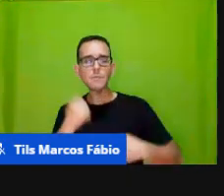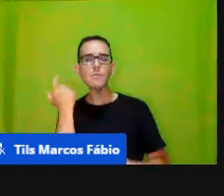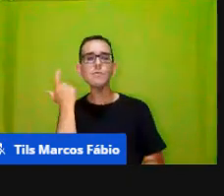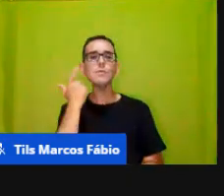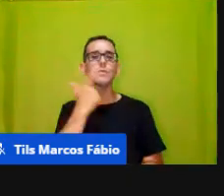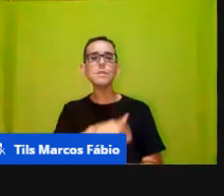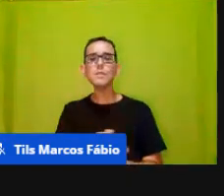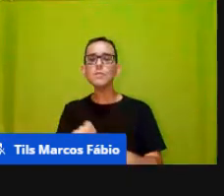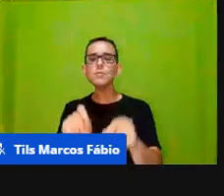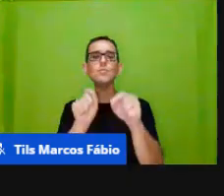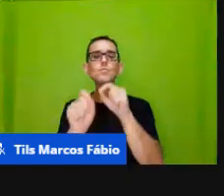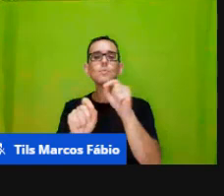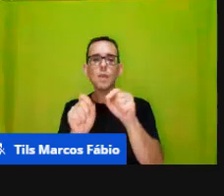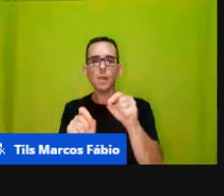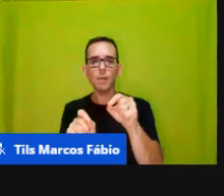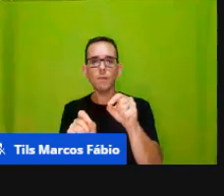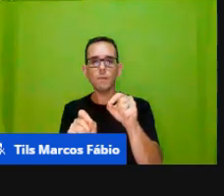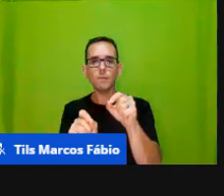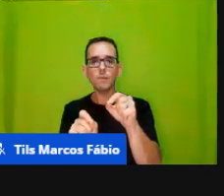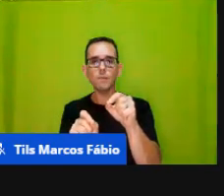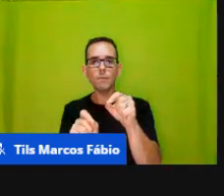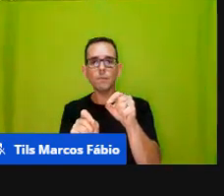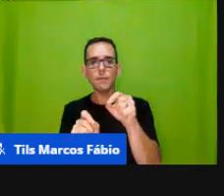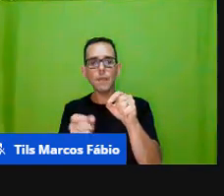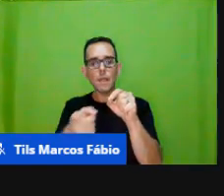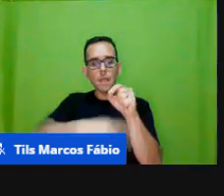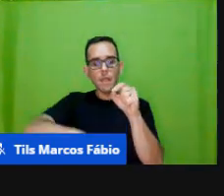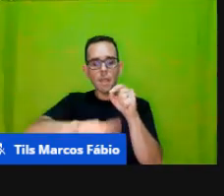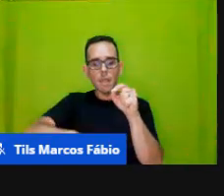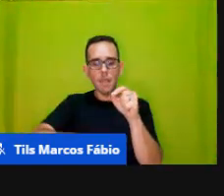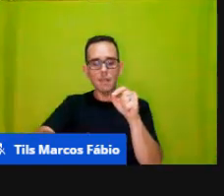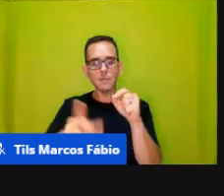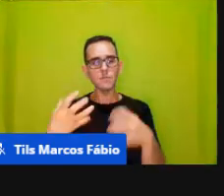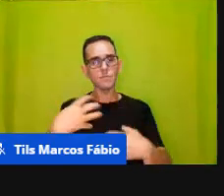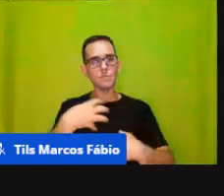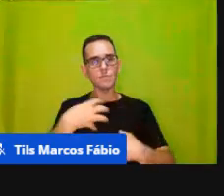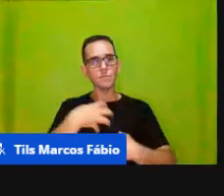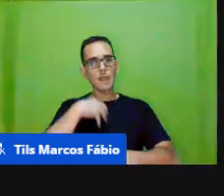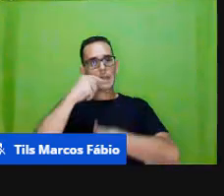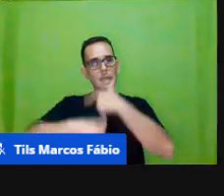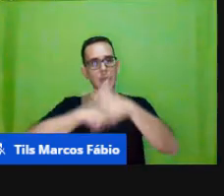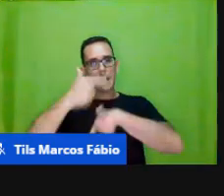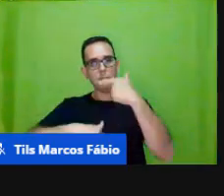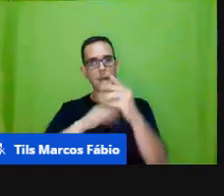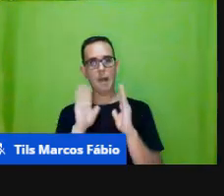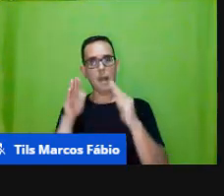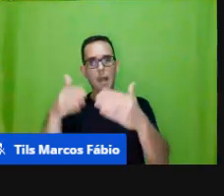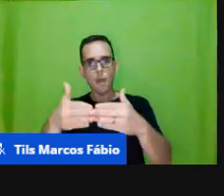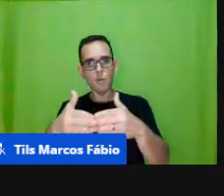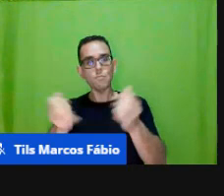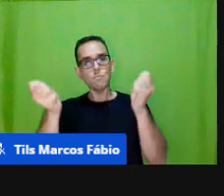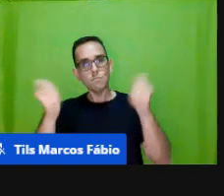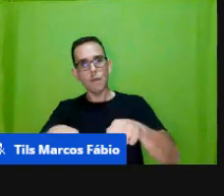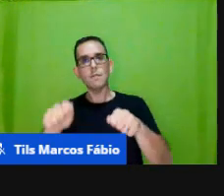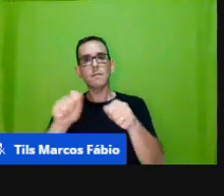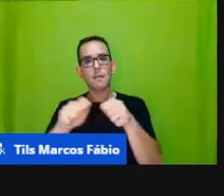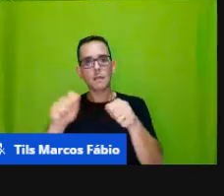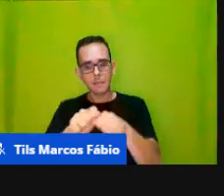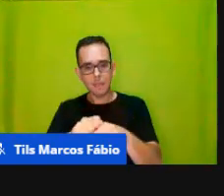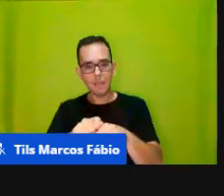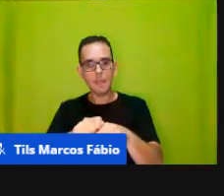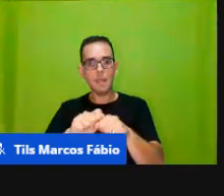considerar esses princípios no nosso trabalho para que ele seja realmente um trabalho